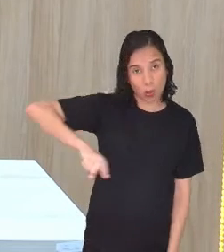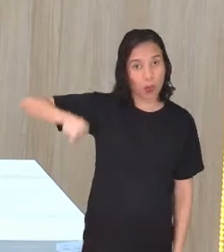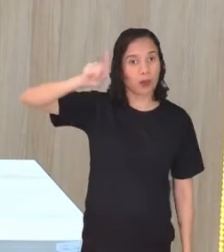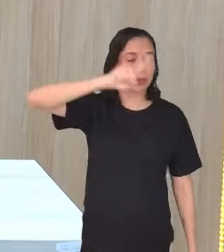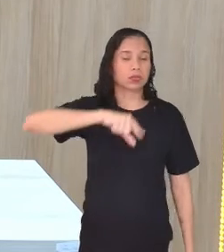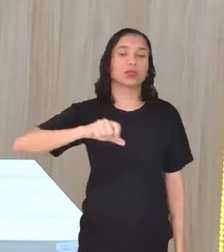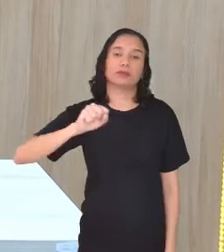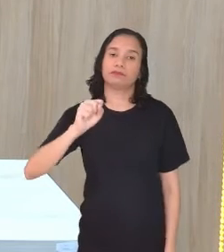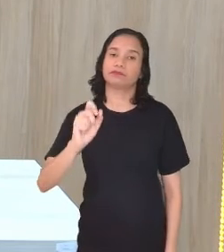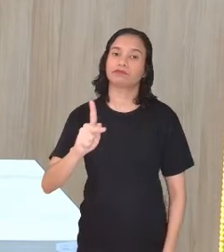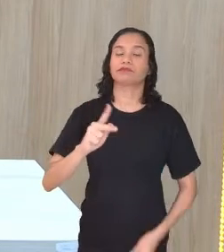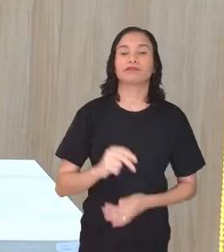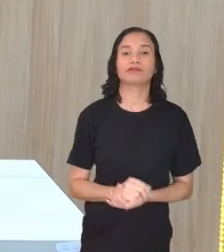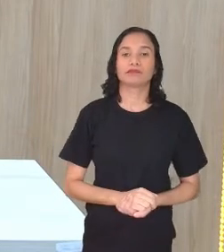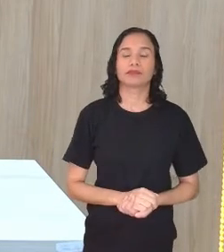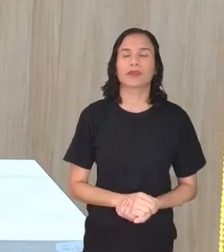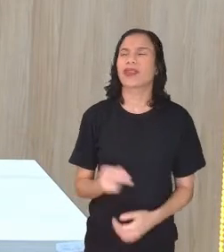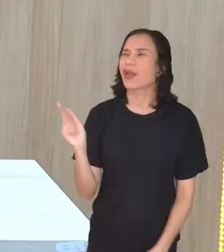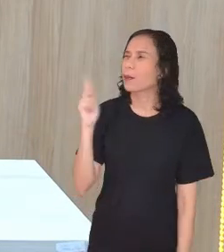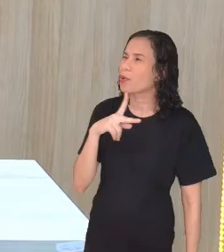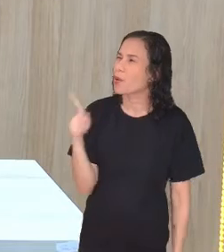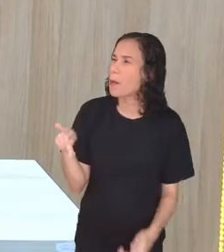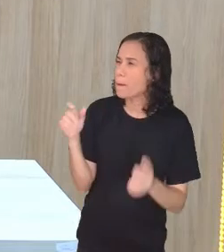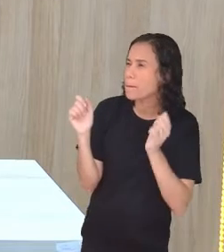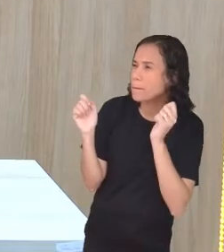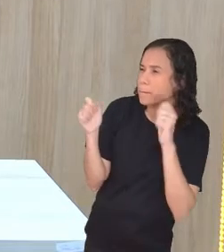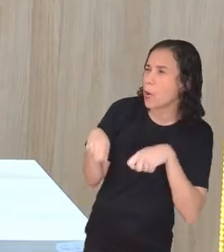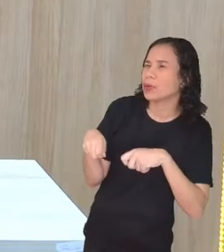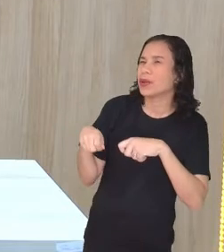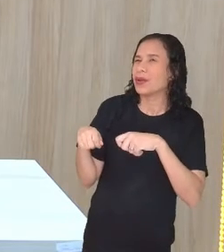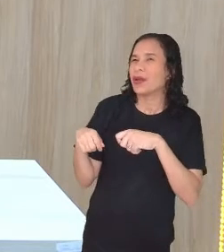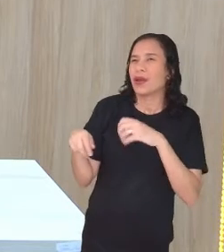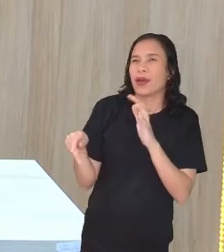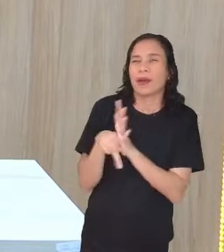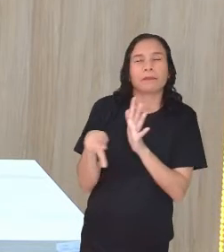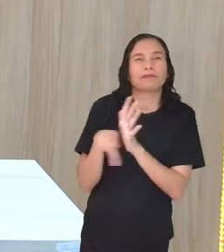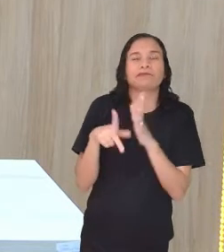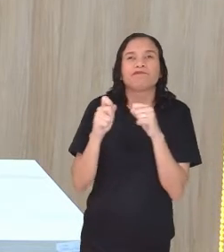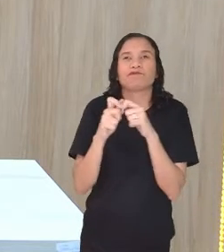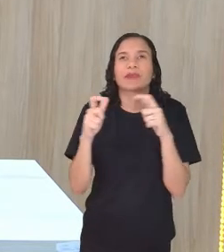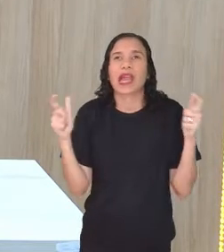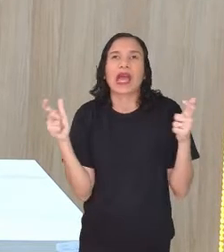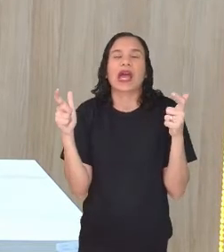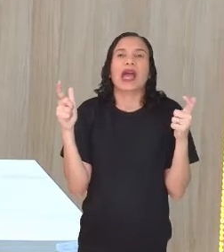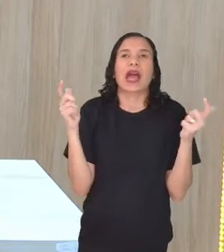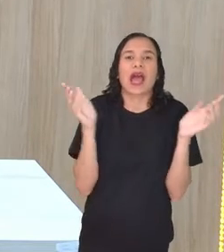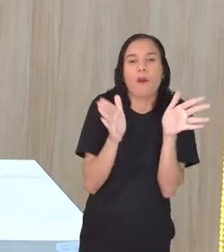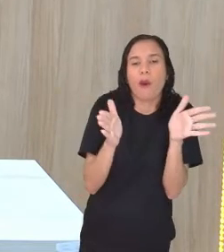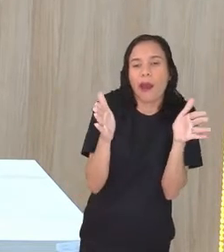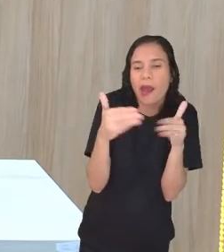papel. Professora, pode ser caixa de alguma coisa que eu consiga dobrar.